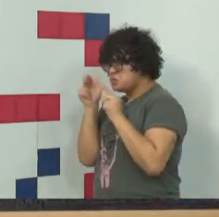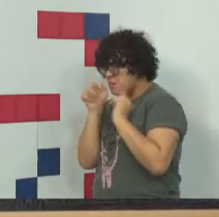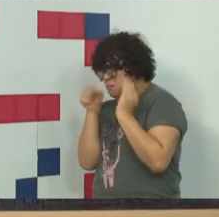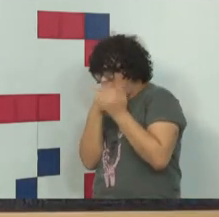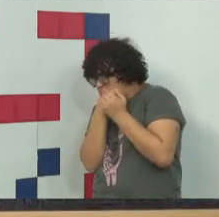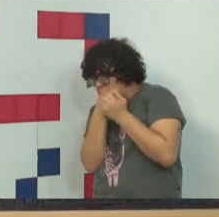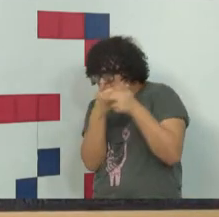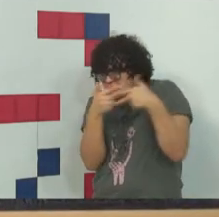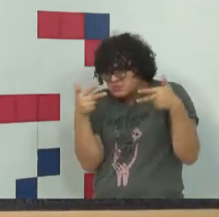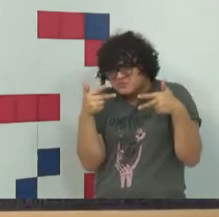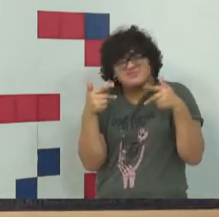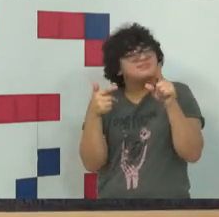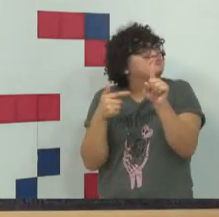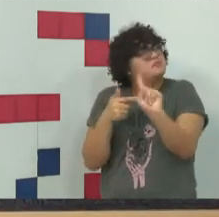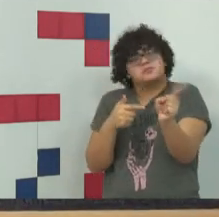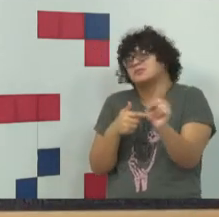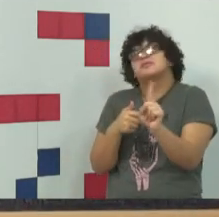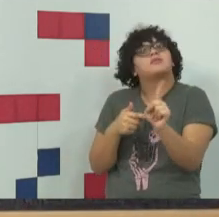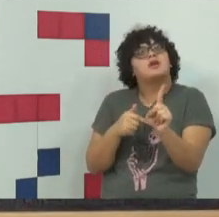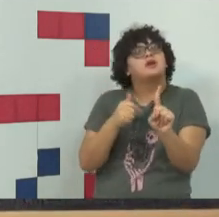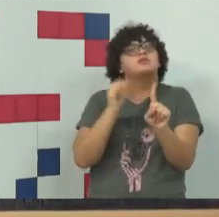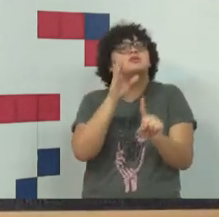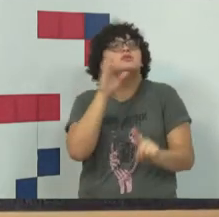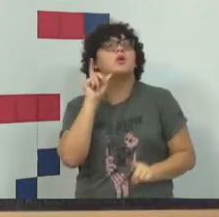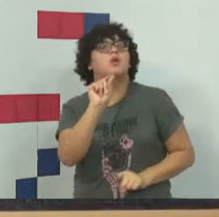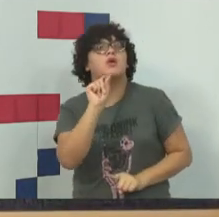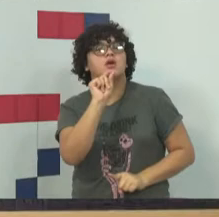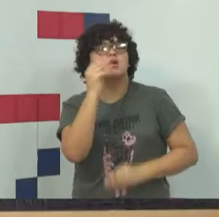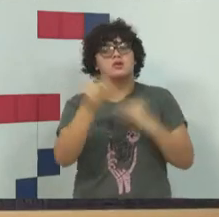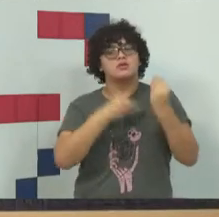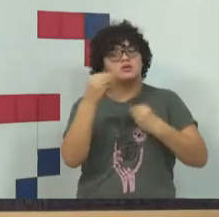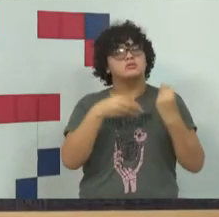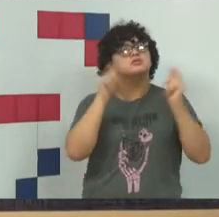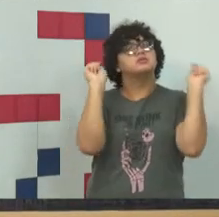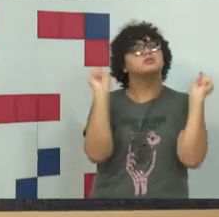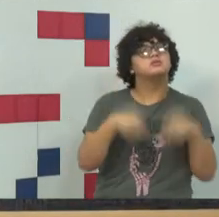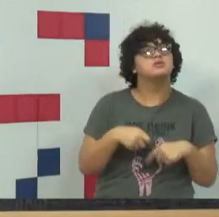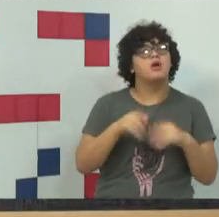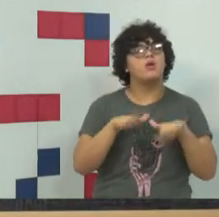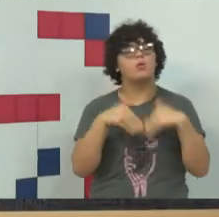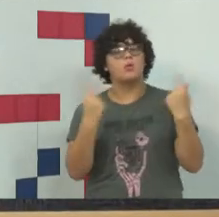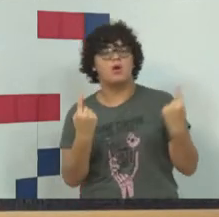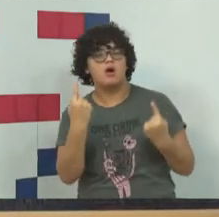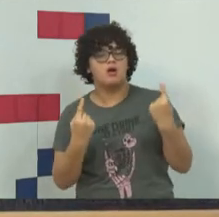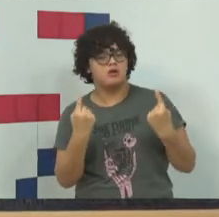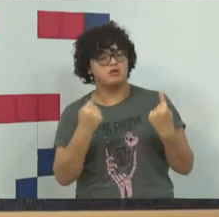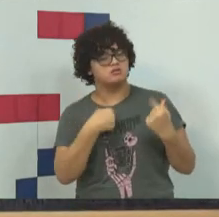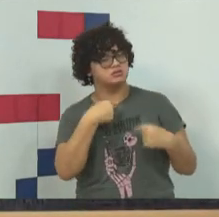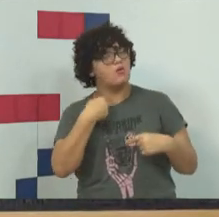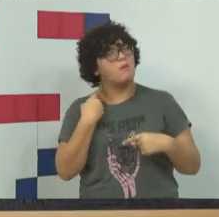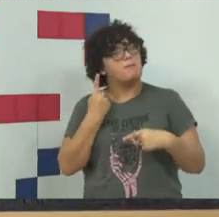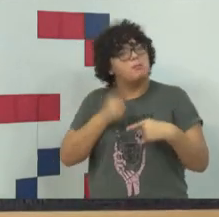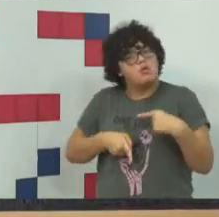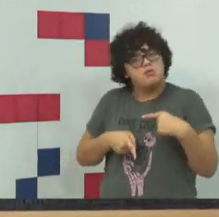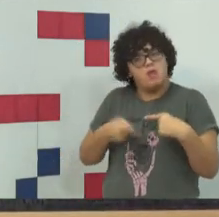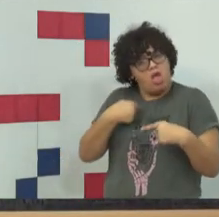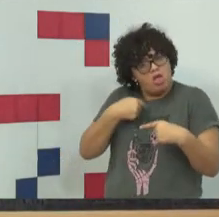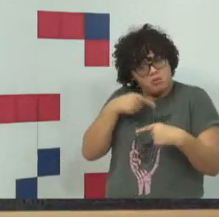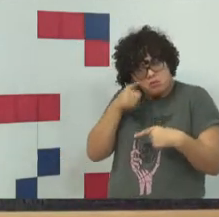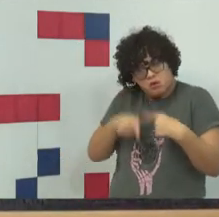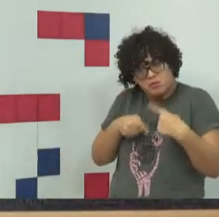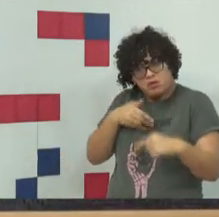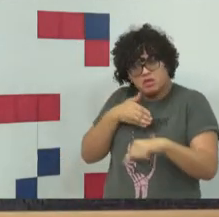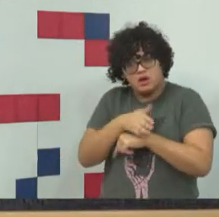Censura são atos através dos quais eu sou proibida de me